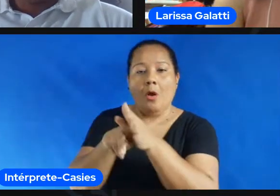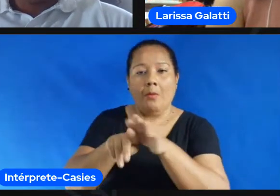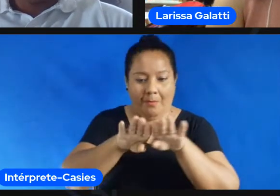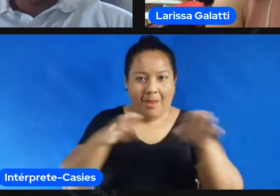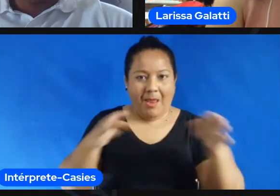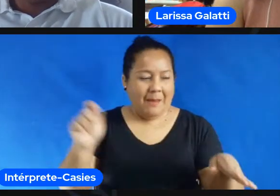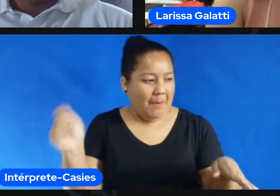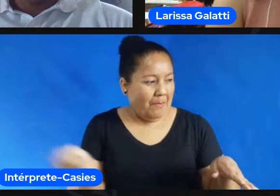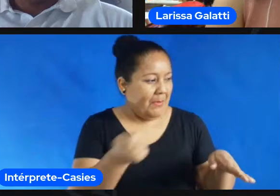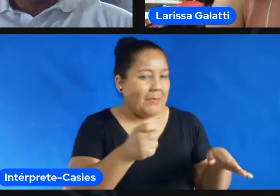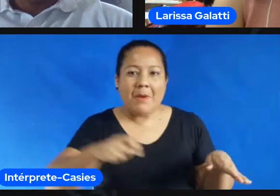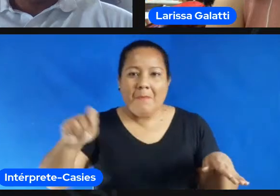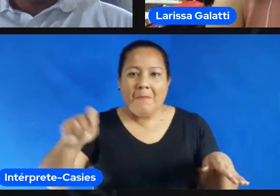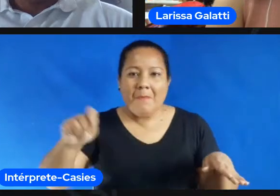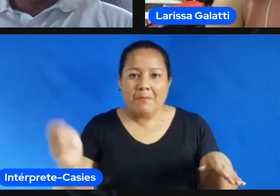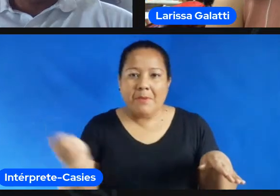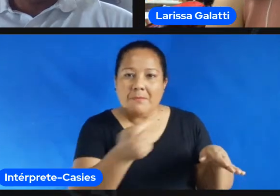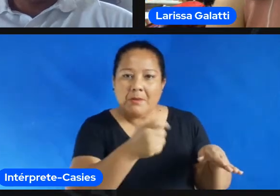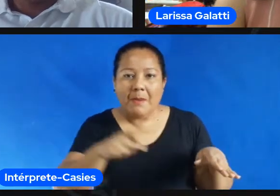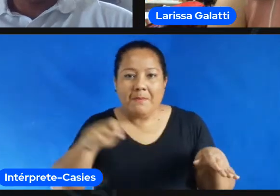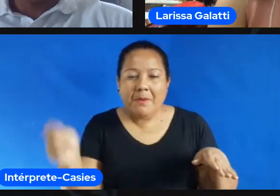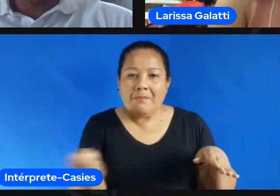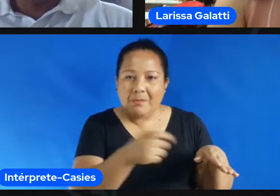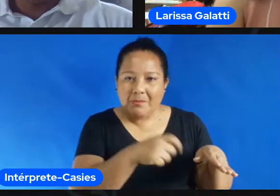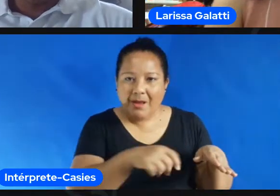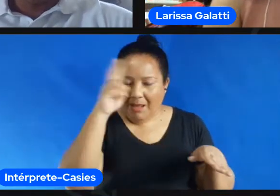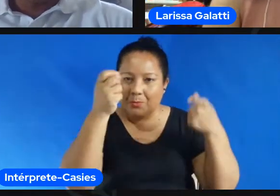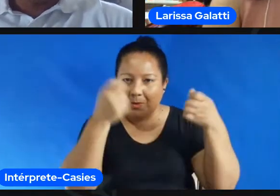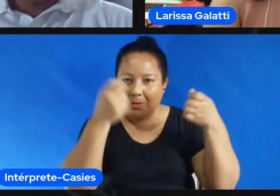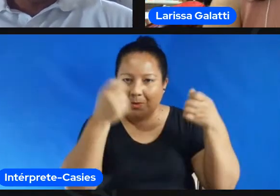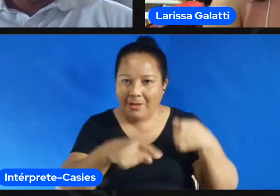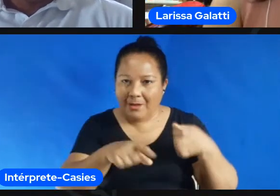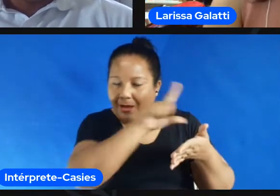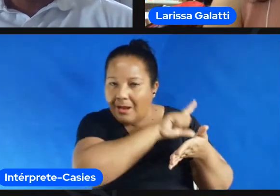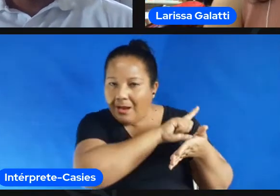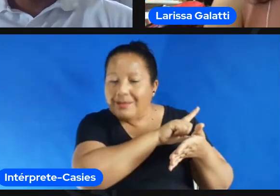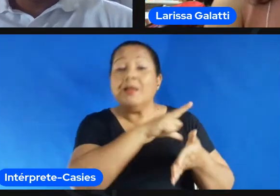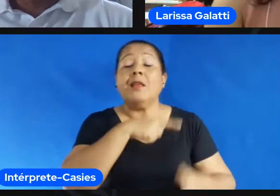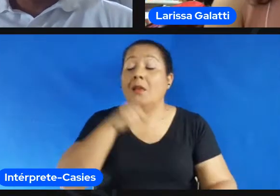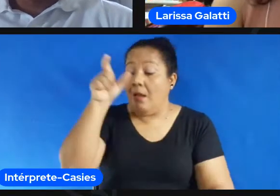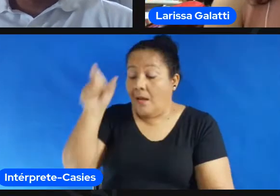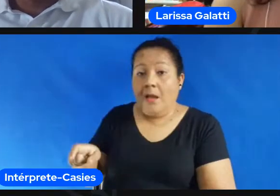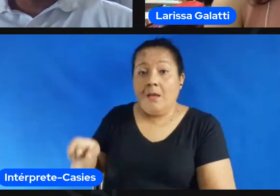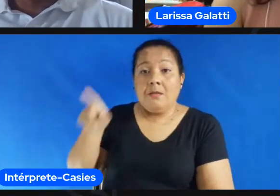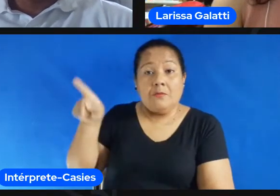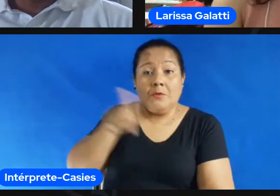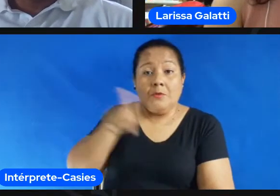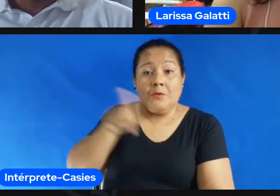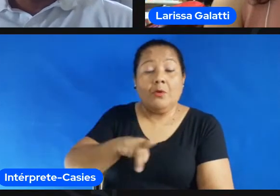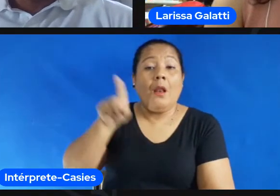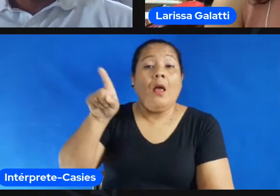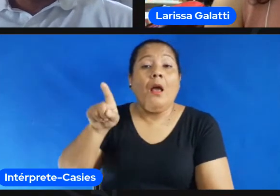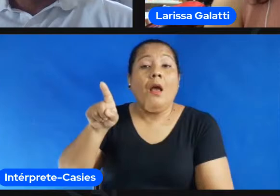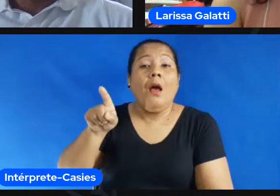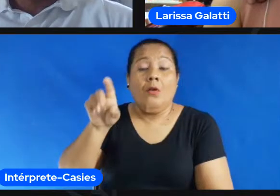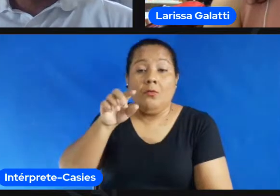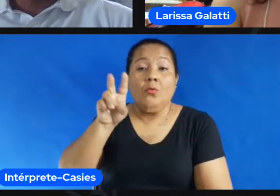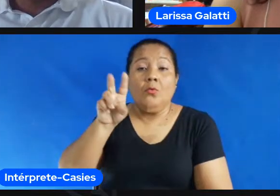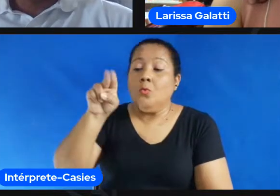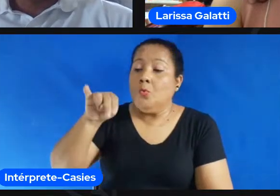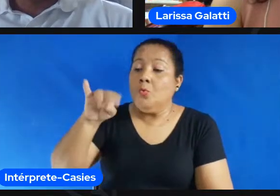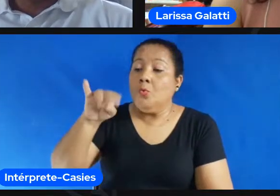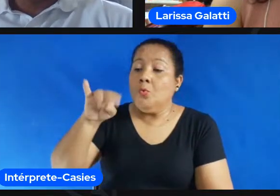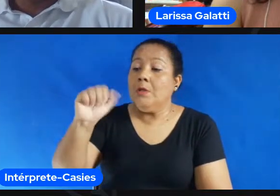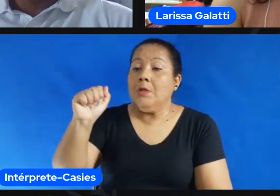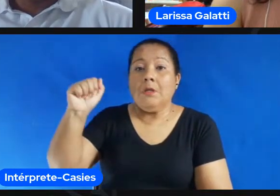gente tem uma professora da Unicamp uma colaboradora professora doutora que a gente prestava uma consultoria para a confederação e